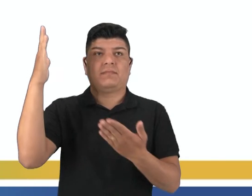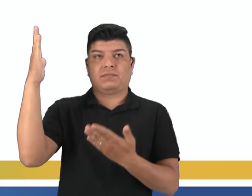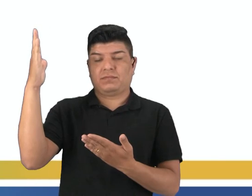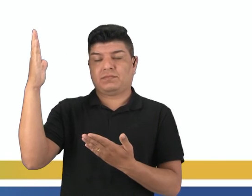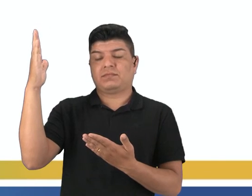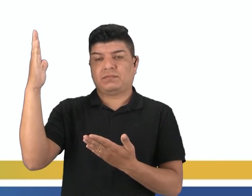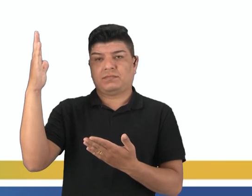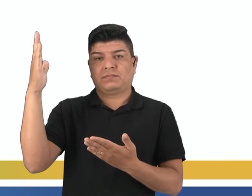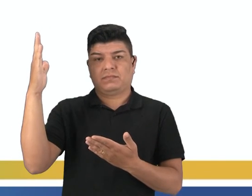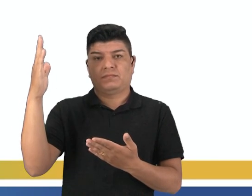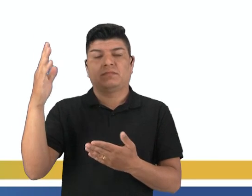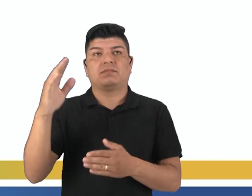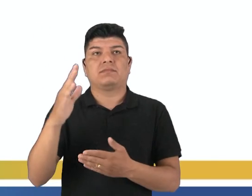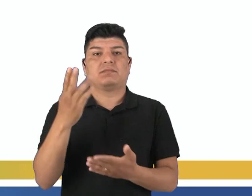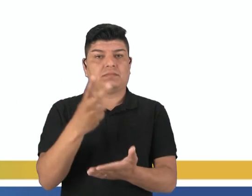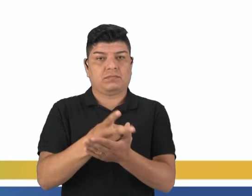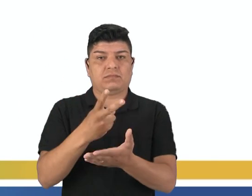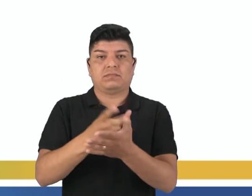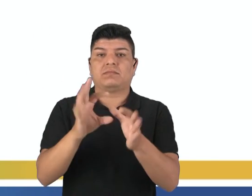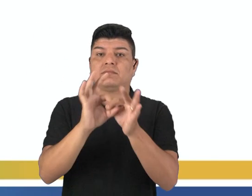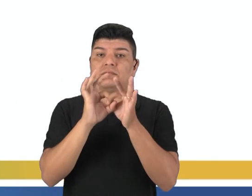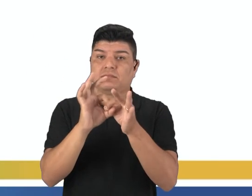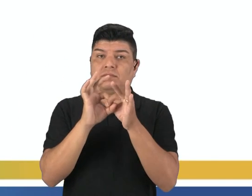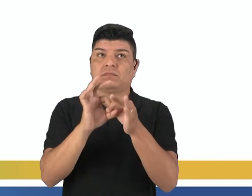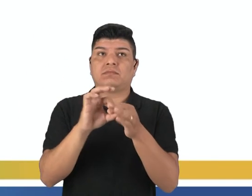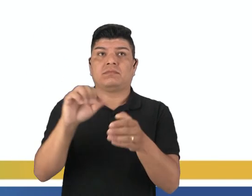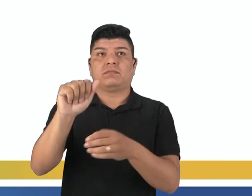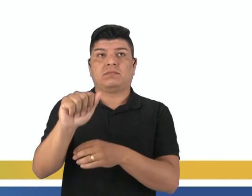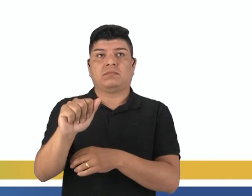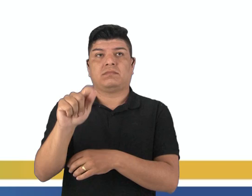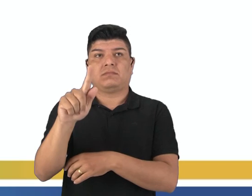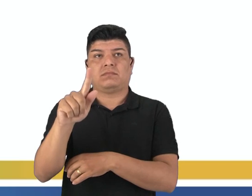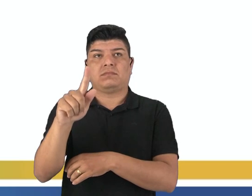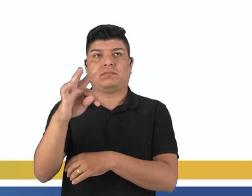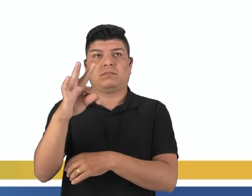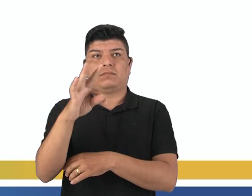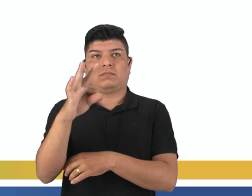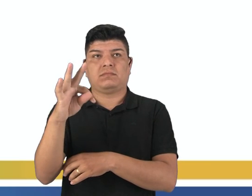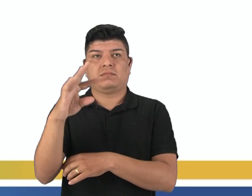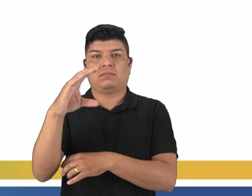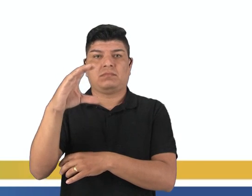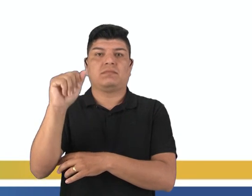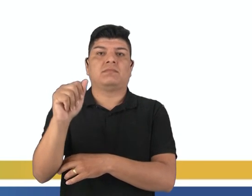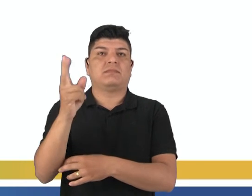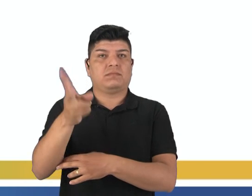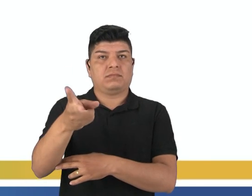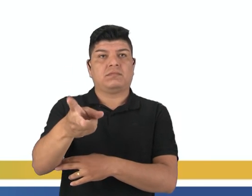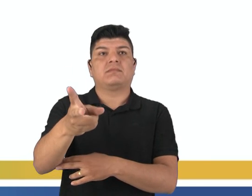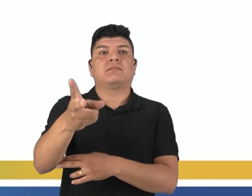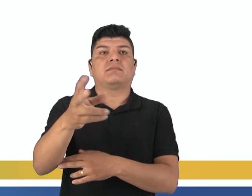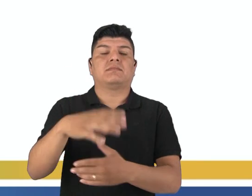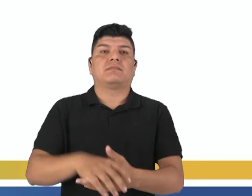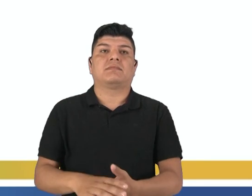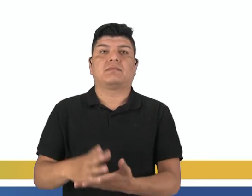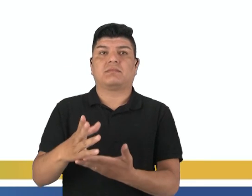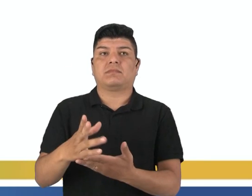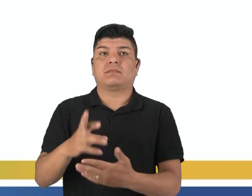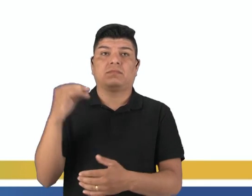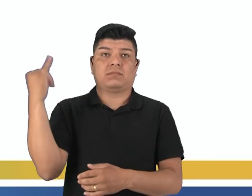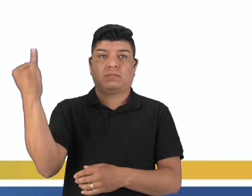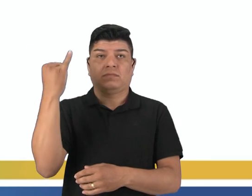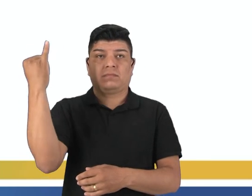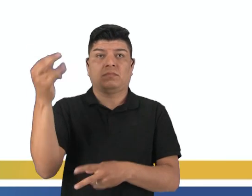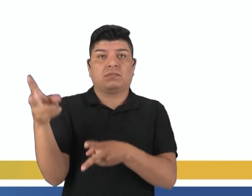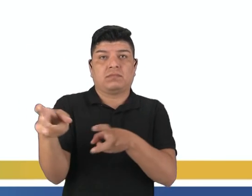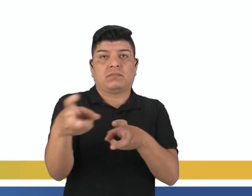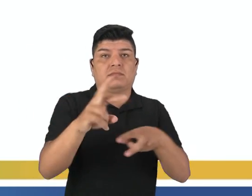a guanina, a adenina com a timina, a adenina com a timina de novo e assim sucessivamente. É importante